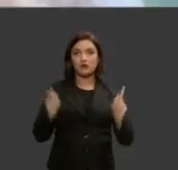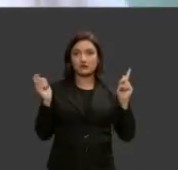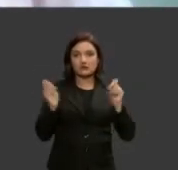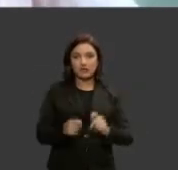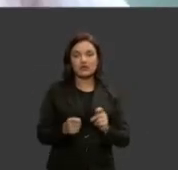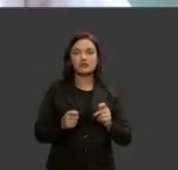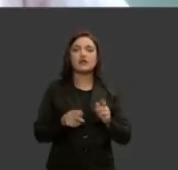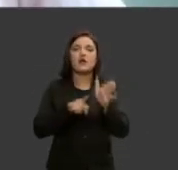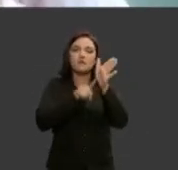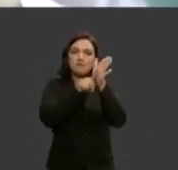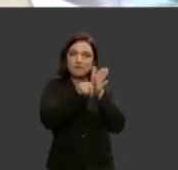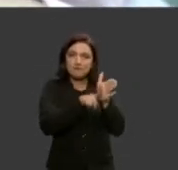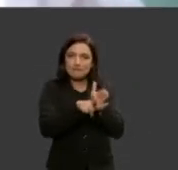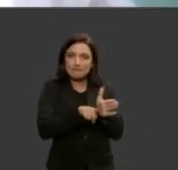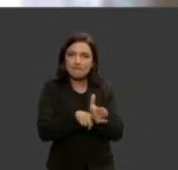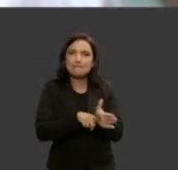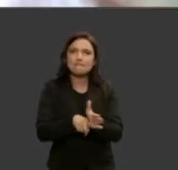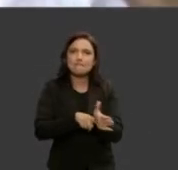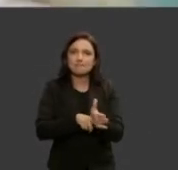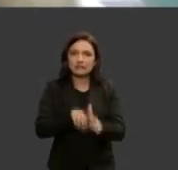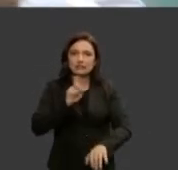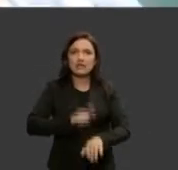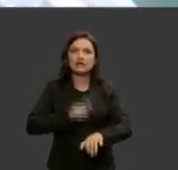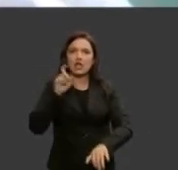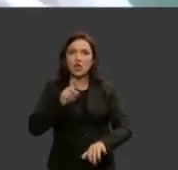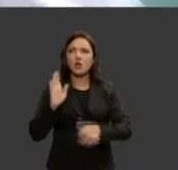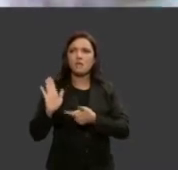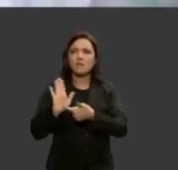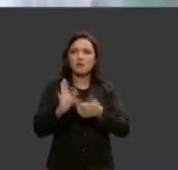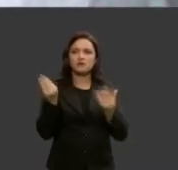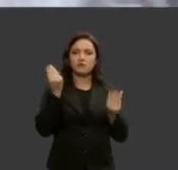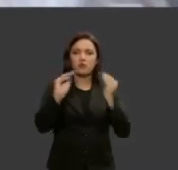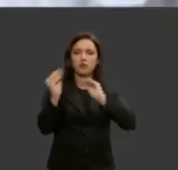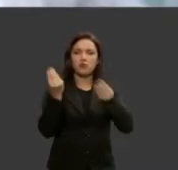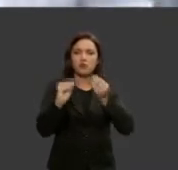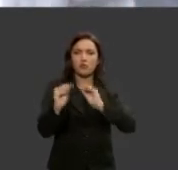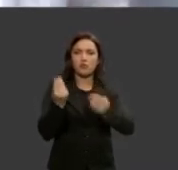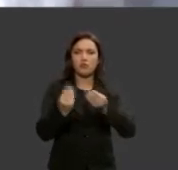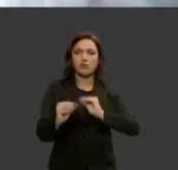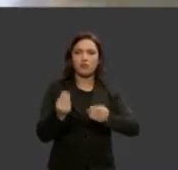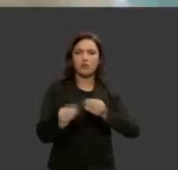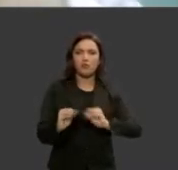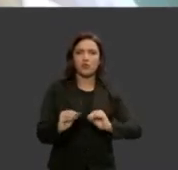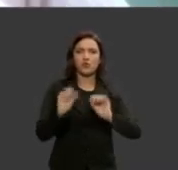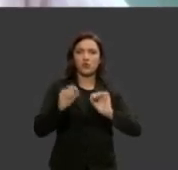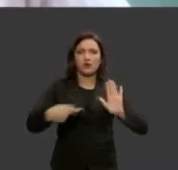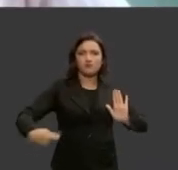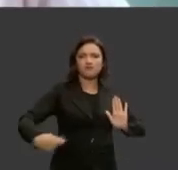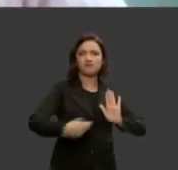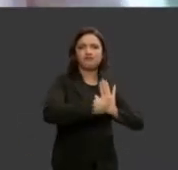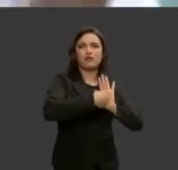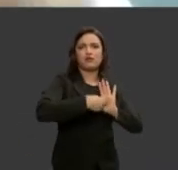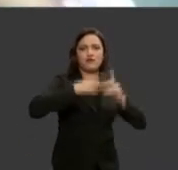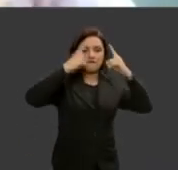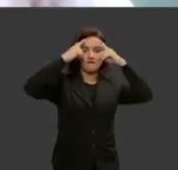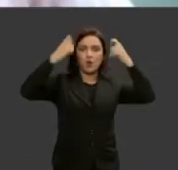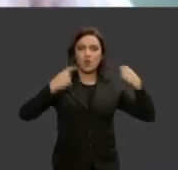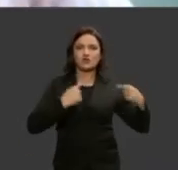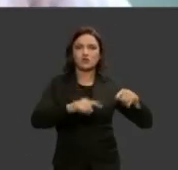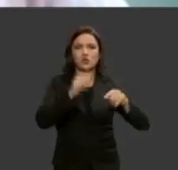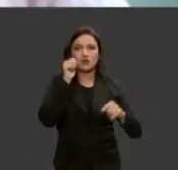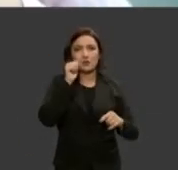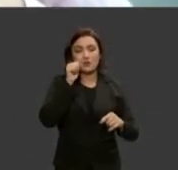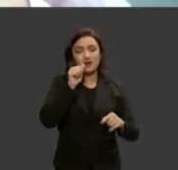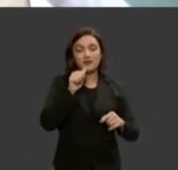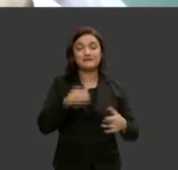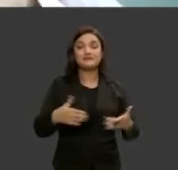quase que instantaneamente e a gente apresenta lá milhares de registros de denúncias de violência contra a mulher e aí